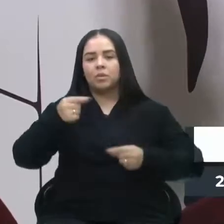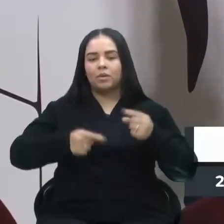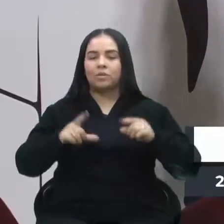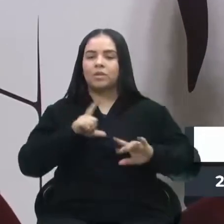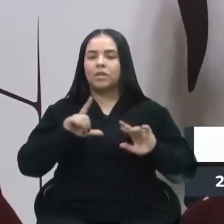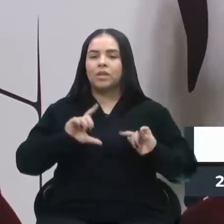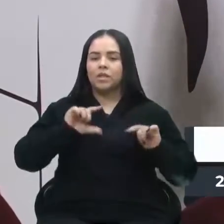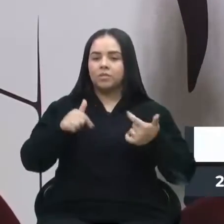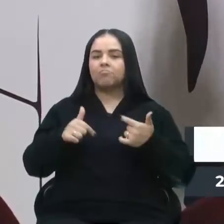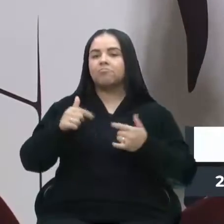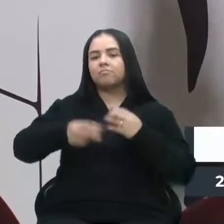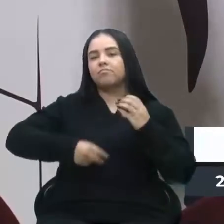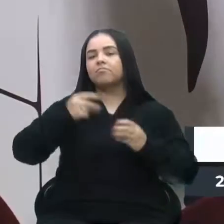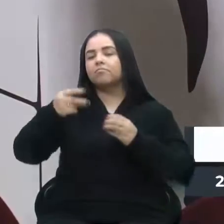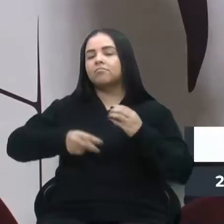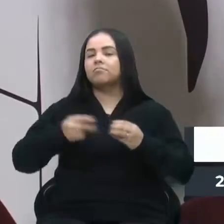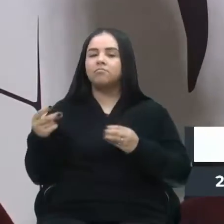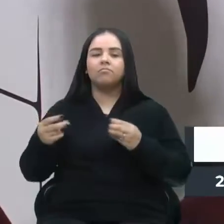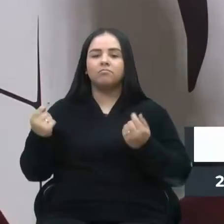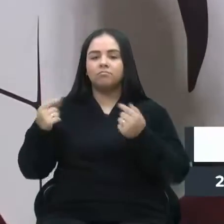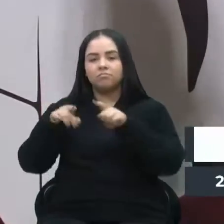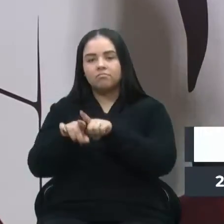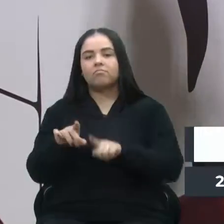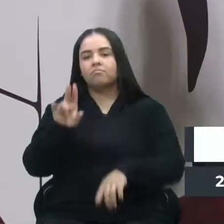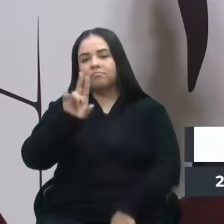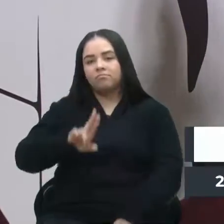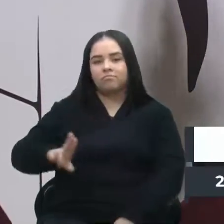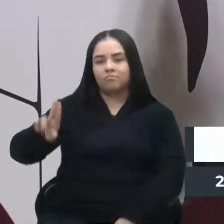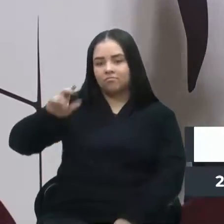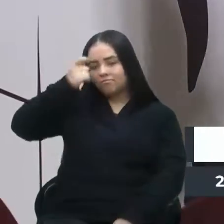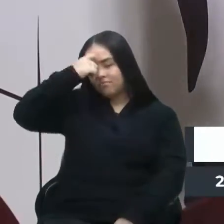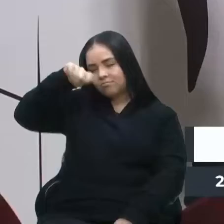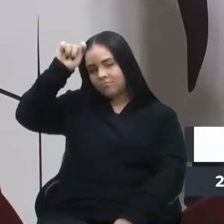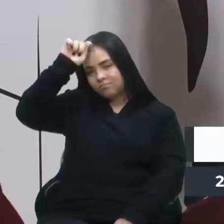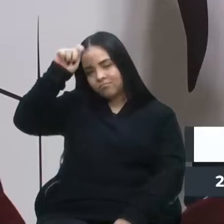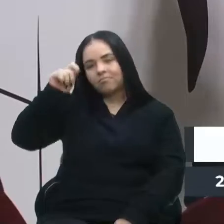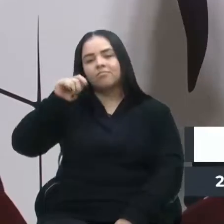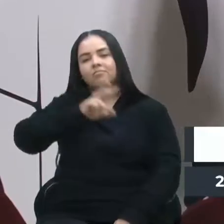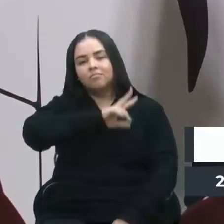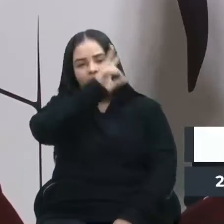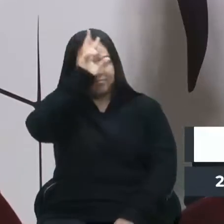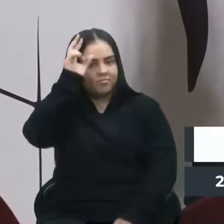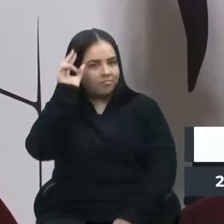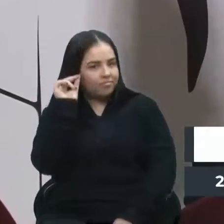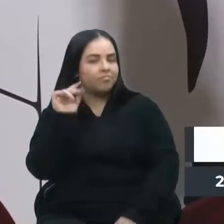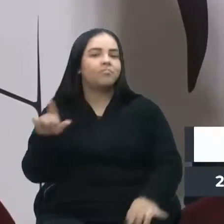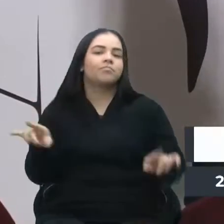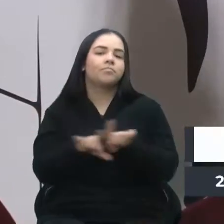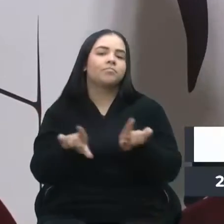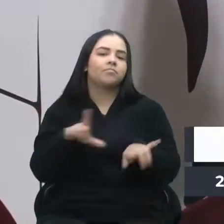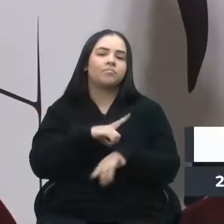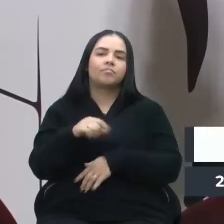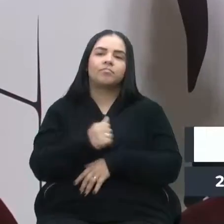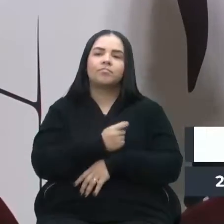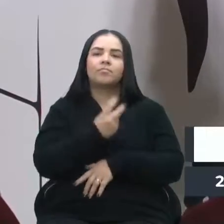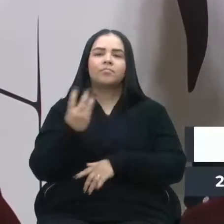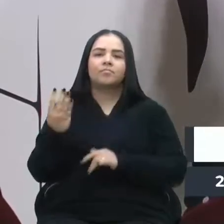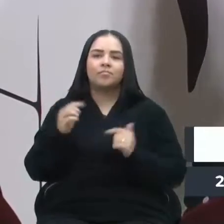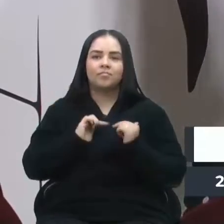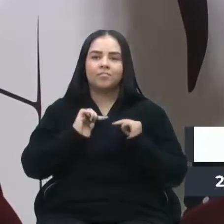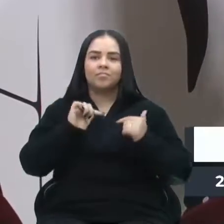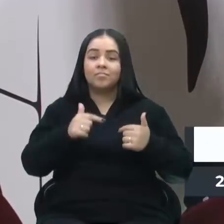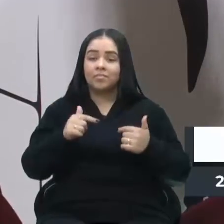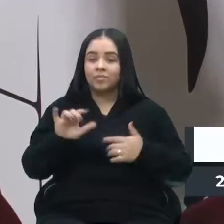aqui na Câmara de Vereadores, em parceria com a Universidade de Caxias do Sul, na Prefeitura Municipal. Então, tem diversas ações que vão